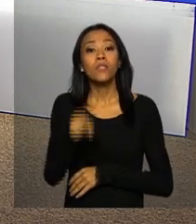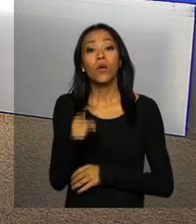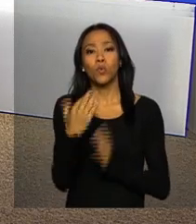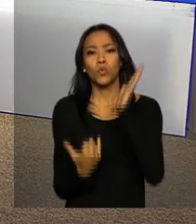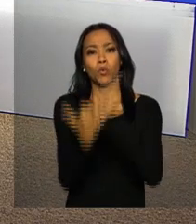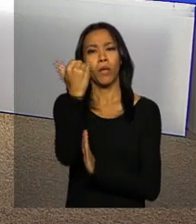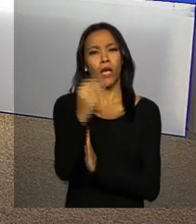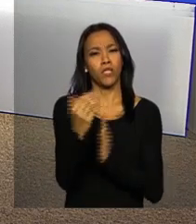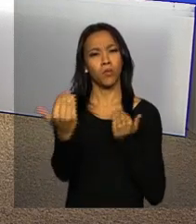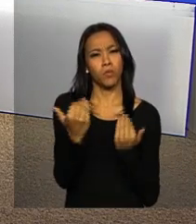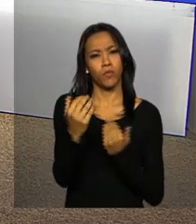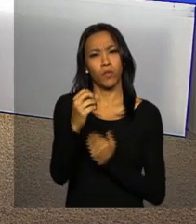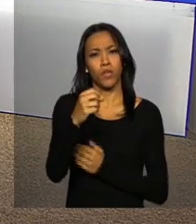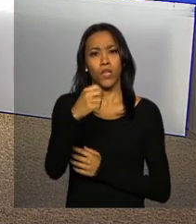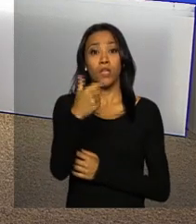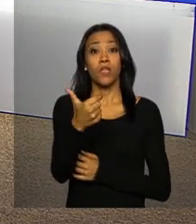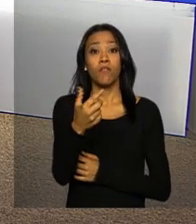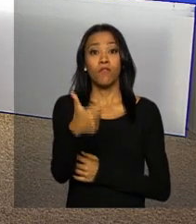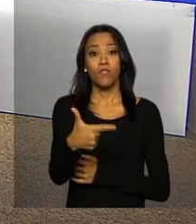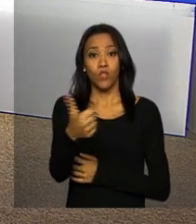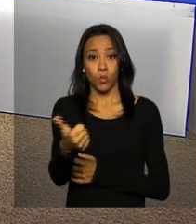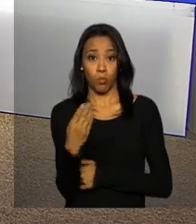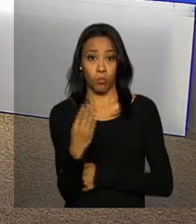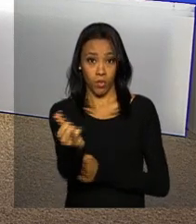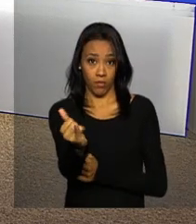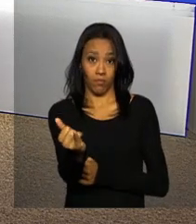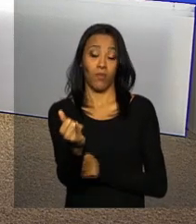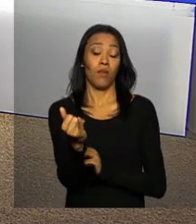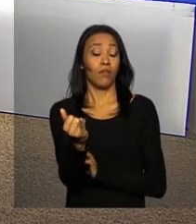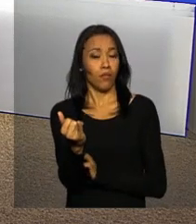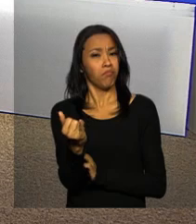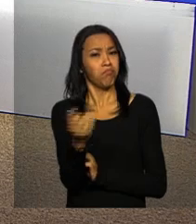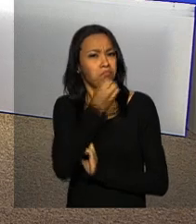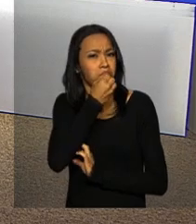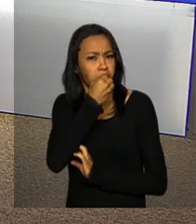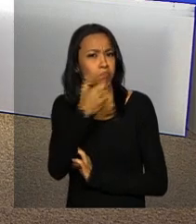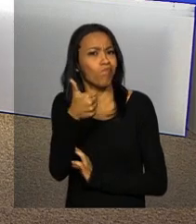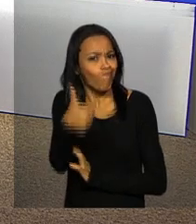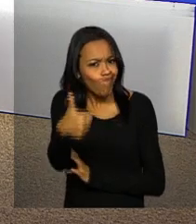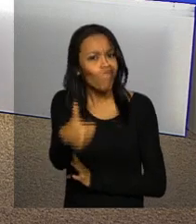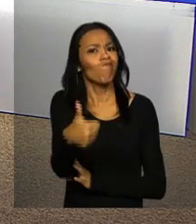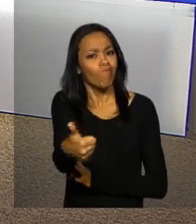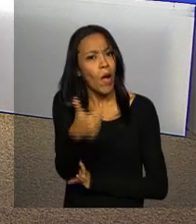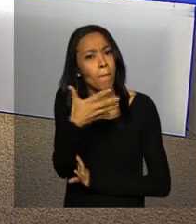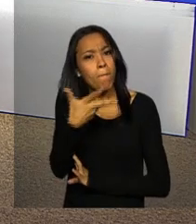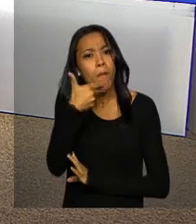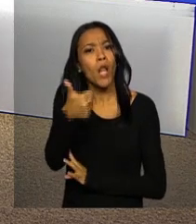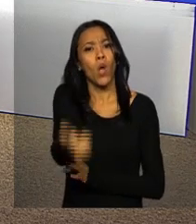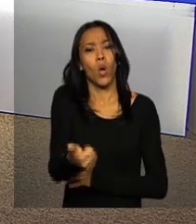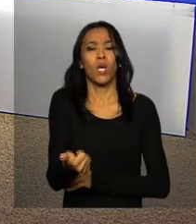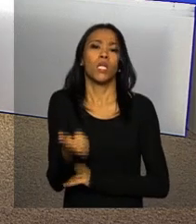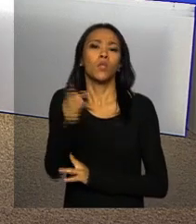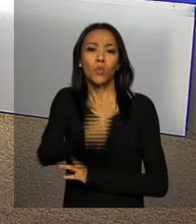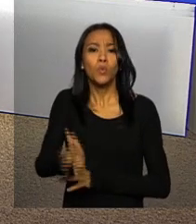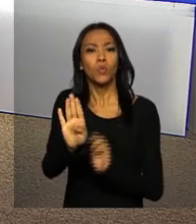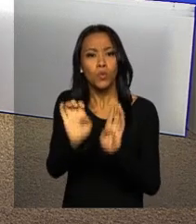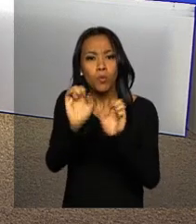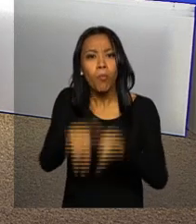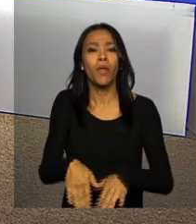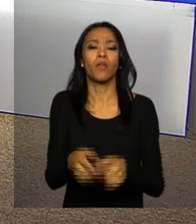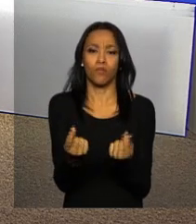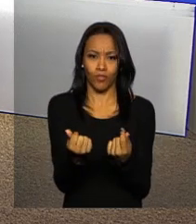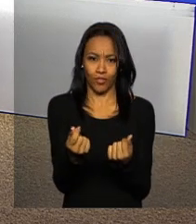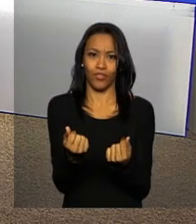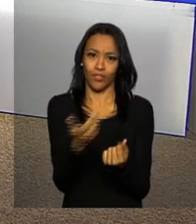,63 bilhões. Um resultado positivo se deve a uma melhora nos gastos do governo, que economizou